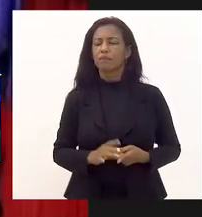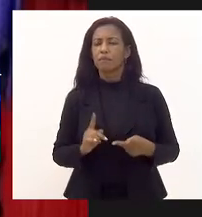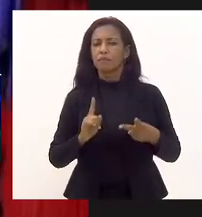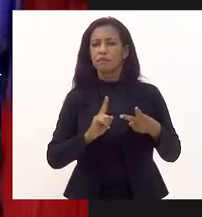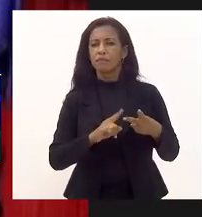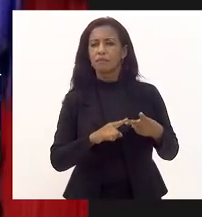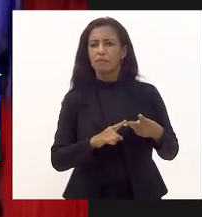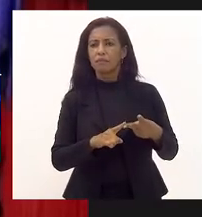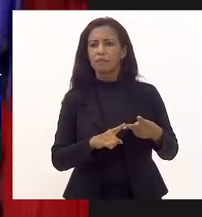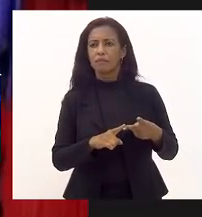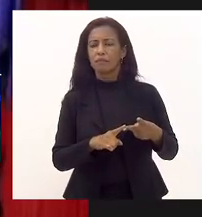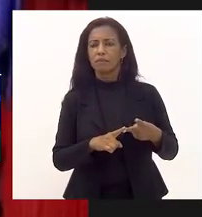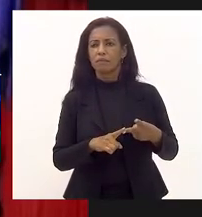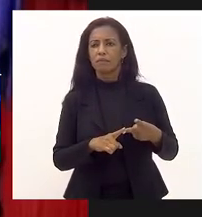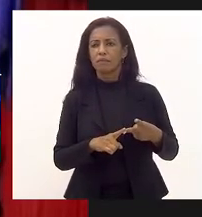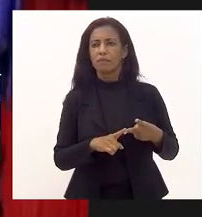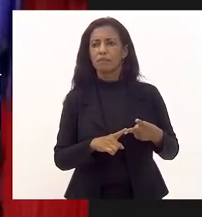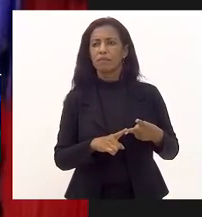foi essa daqui.